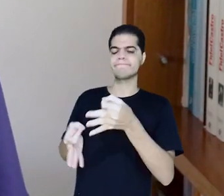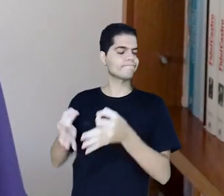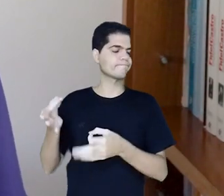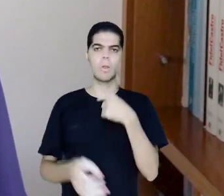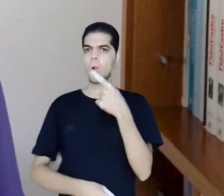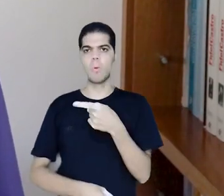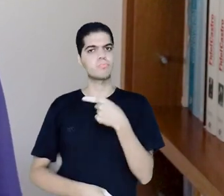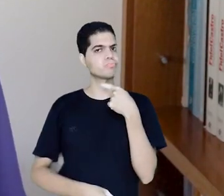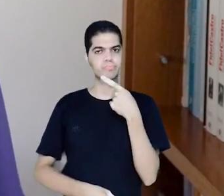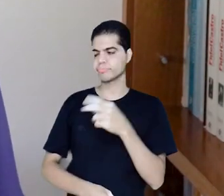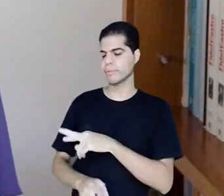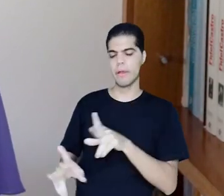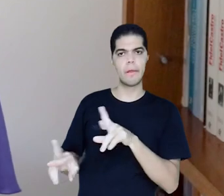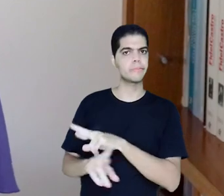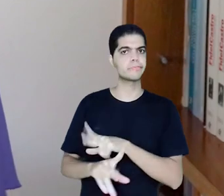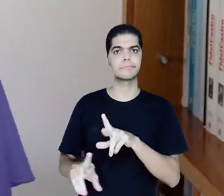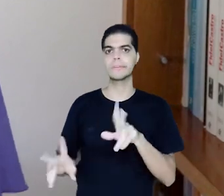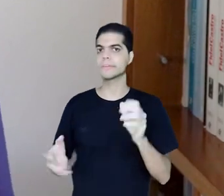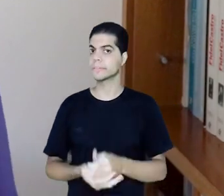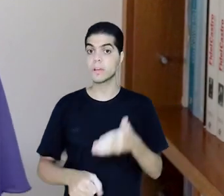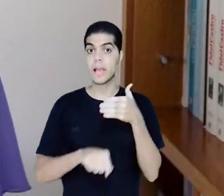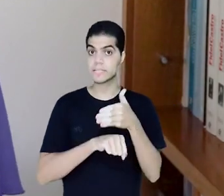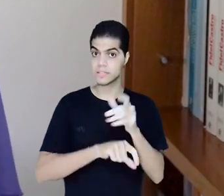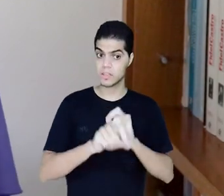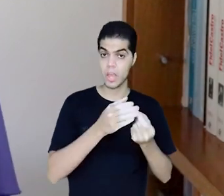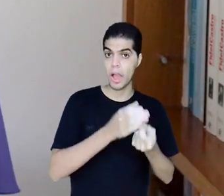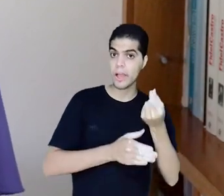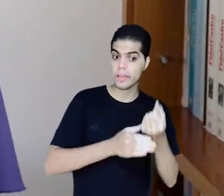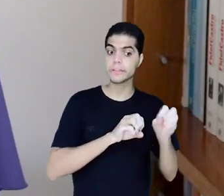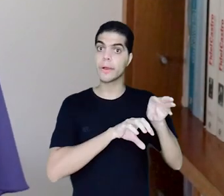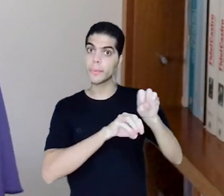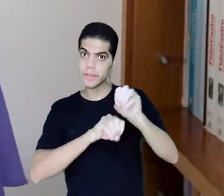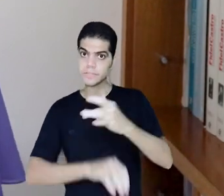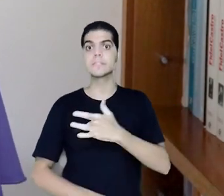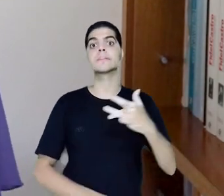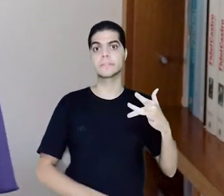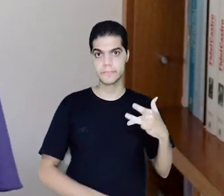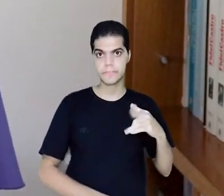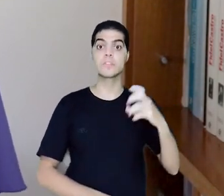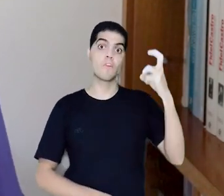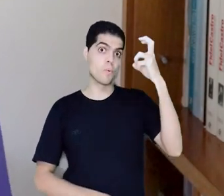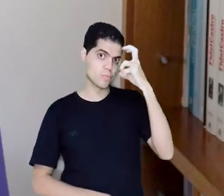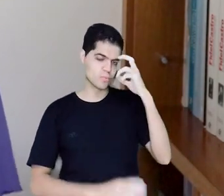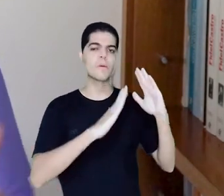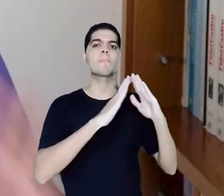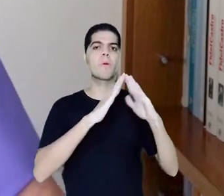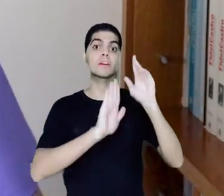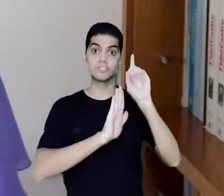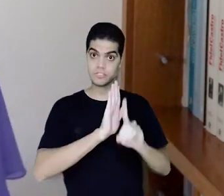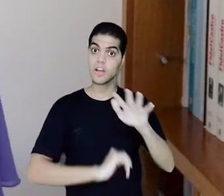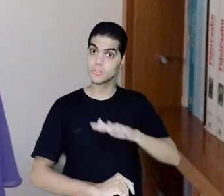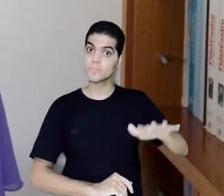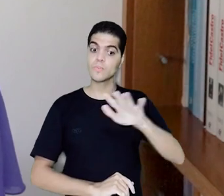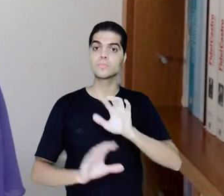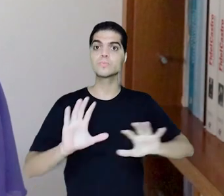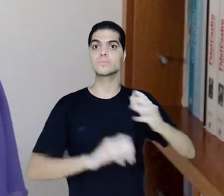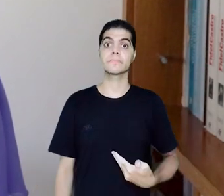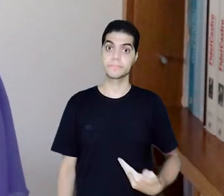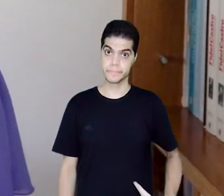injustificáveis diferenças no acesso à renda, à educação, à saúde, à cultura, à moradia e todos os